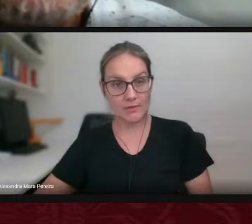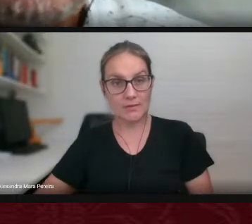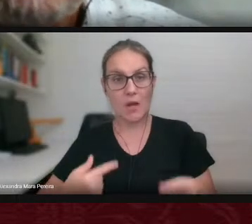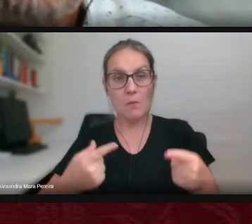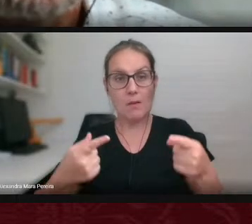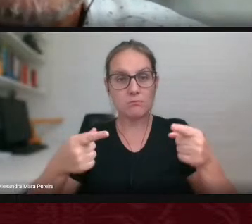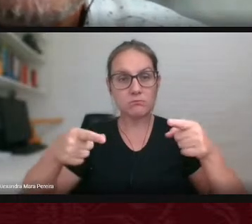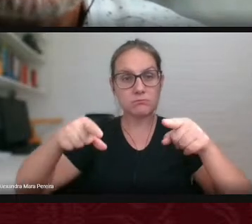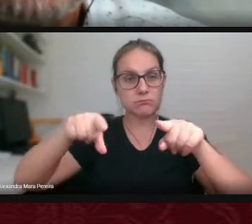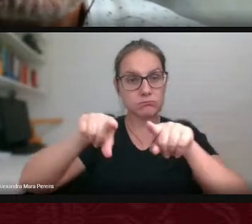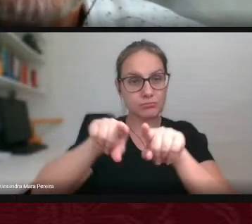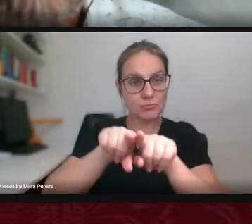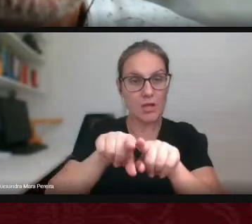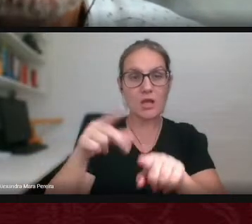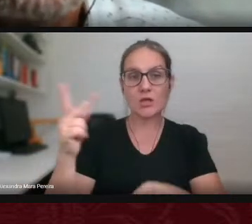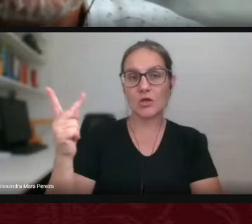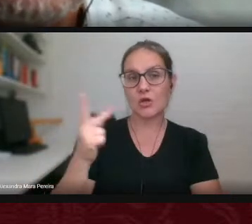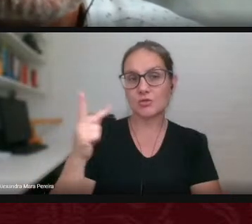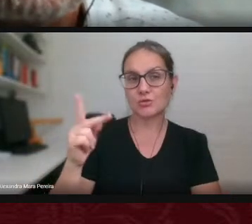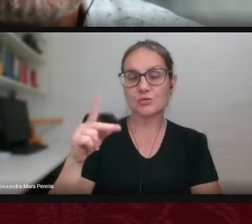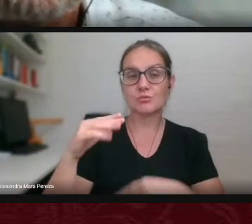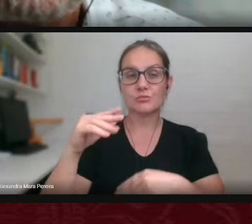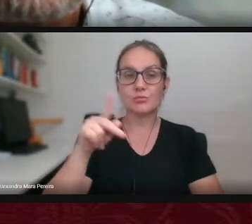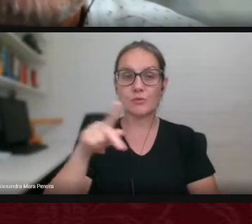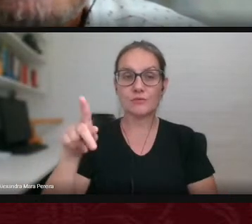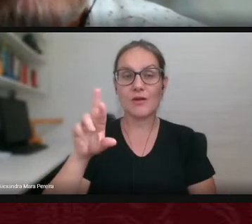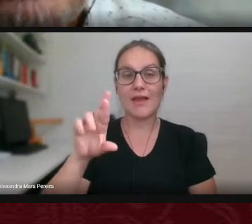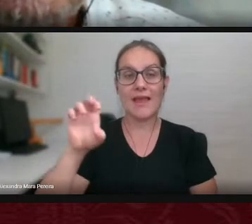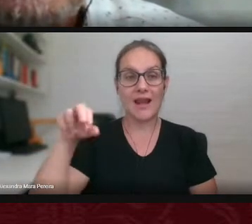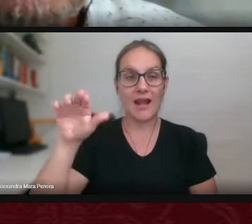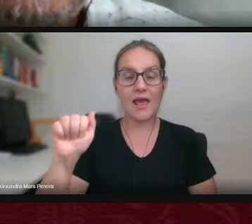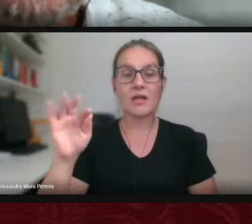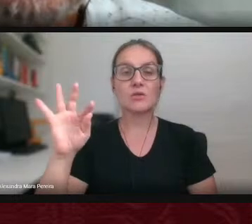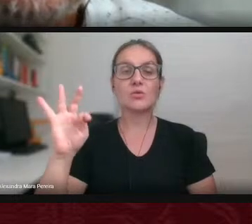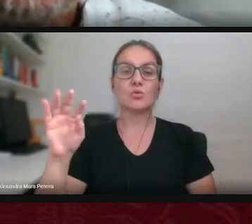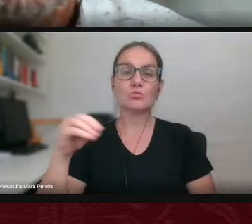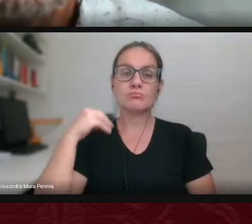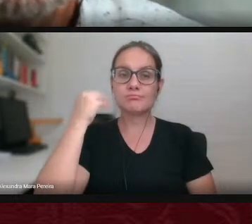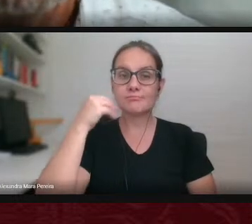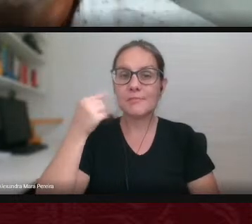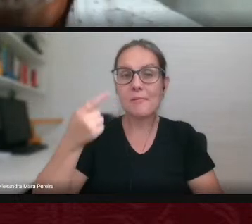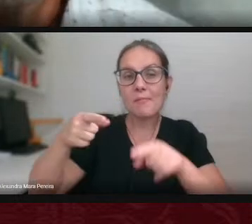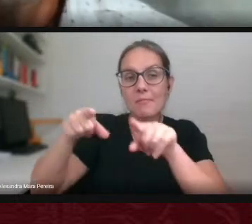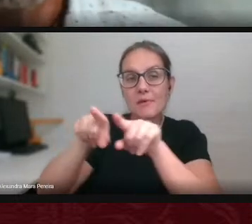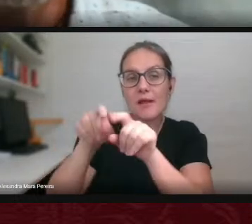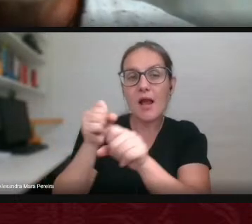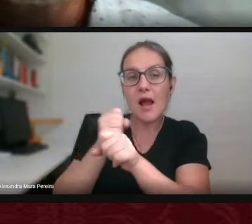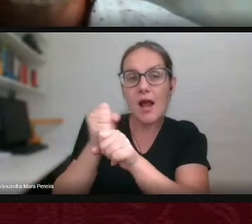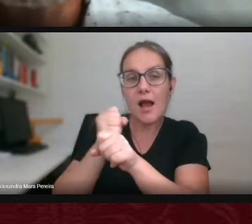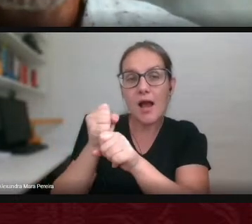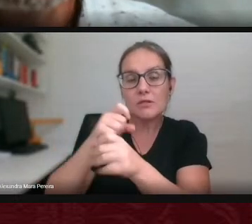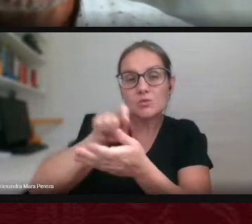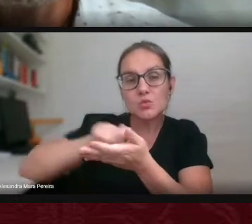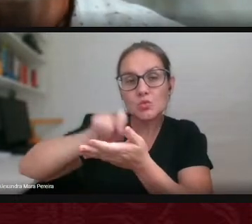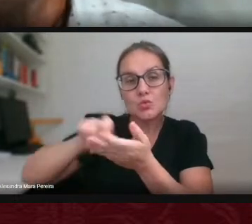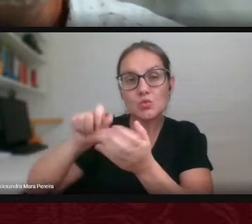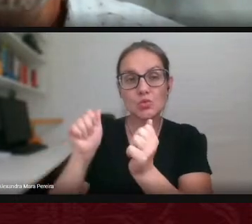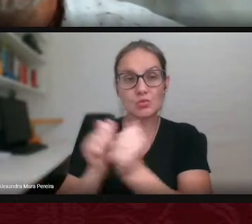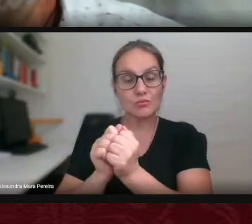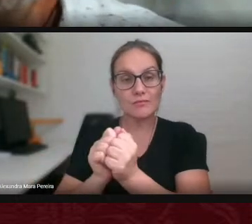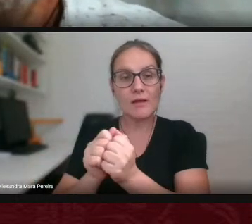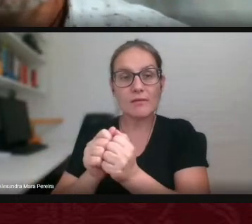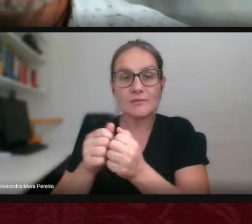parceria que eu professor Renato temos já muitos anos eu acho que especialmente pela nossa relação com a